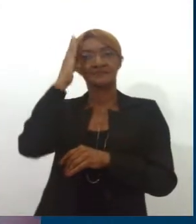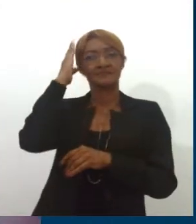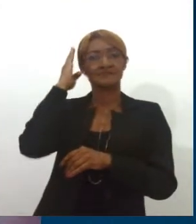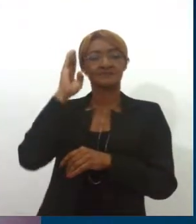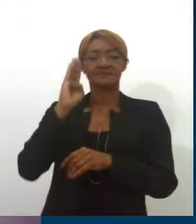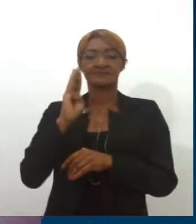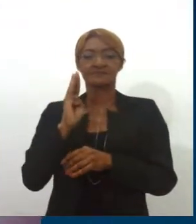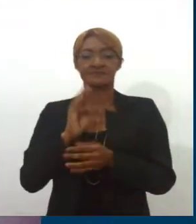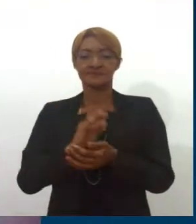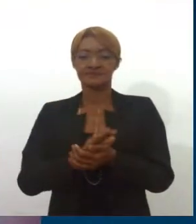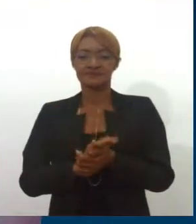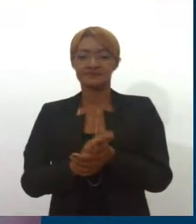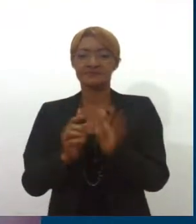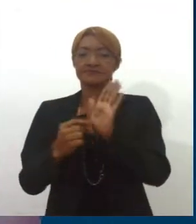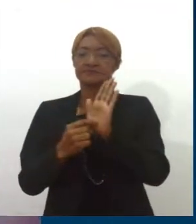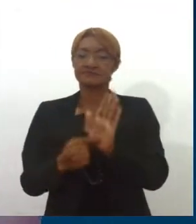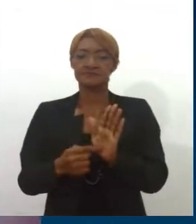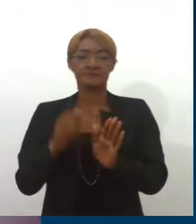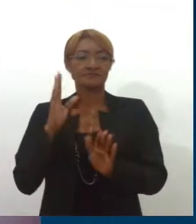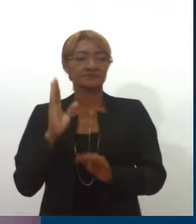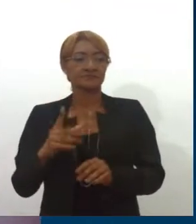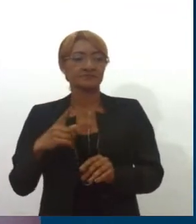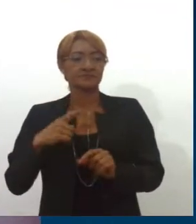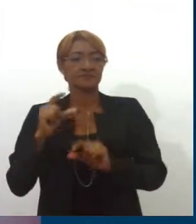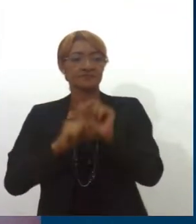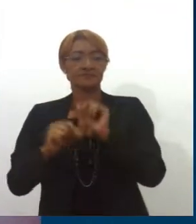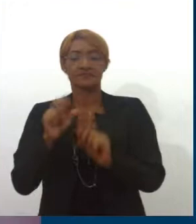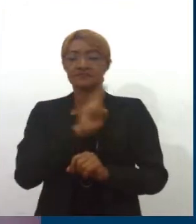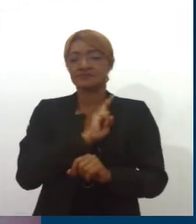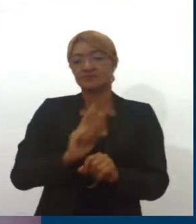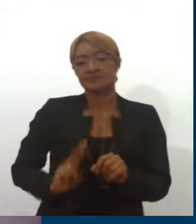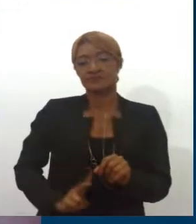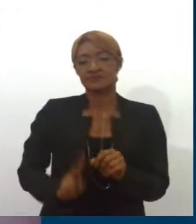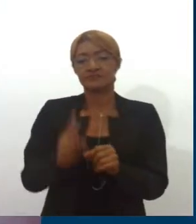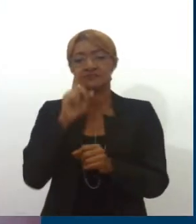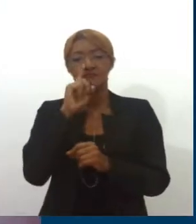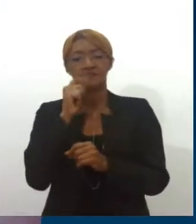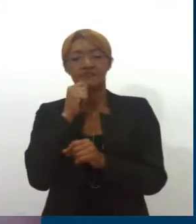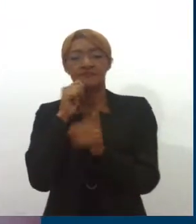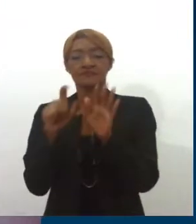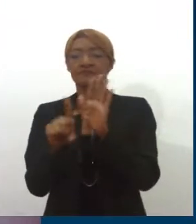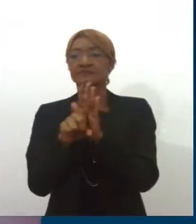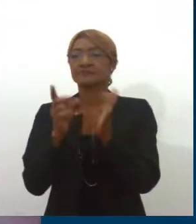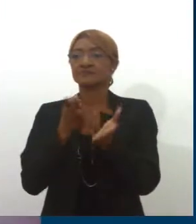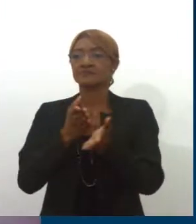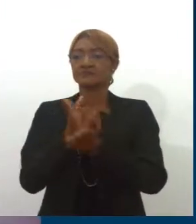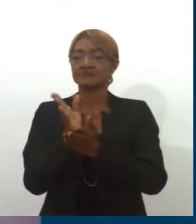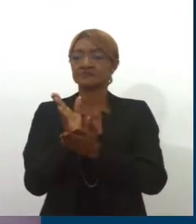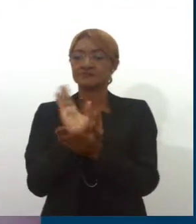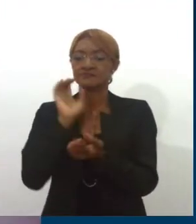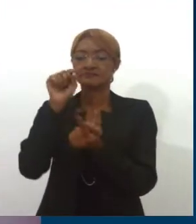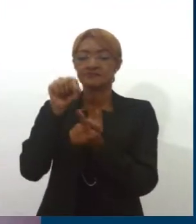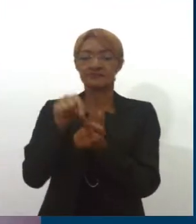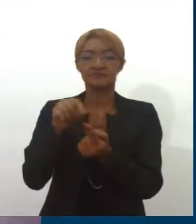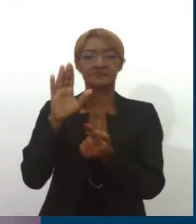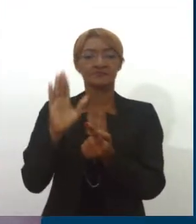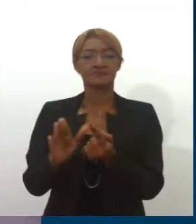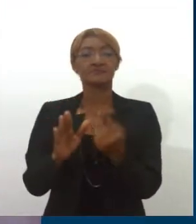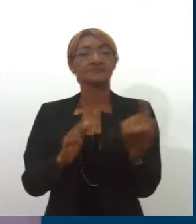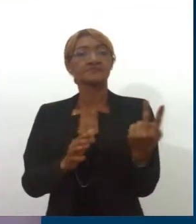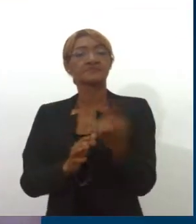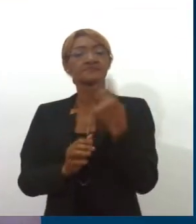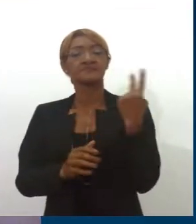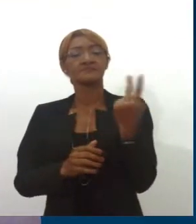havia apresentado enquanto vereador de Aracaju uma lei que foi aprovada nesse sentido, no sentido de valorização,